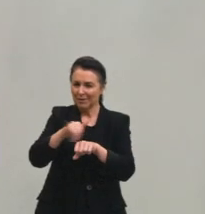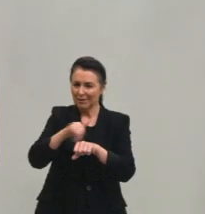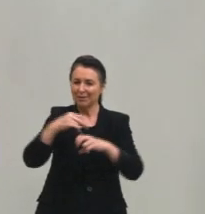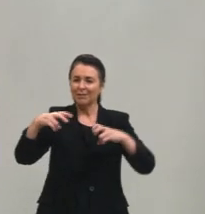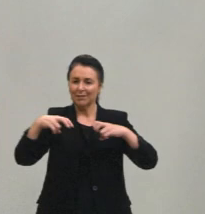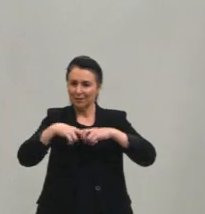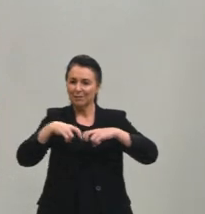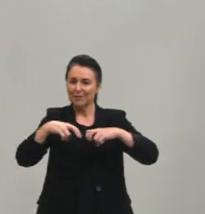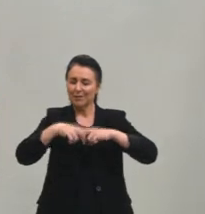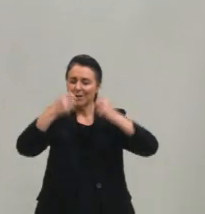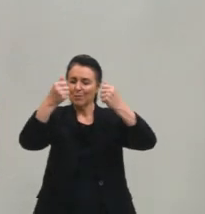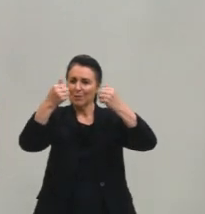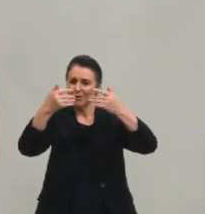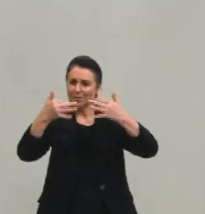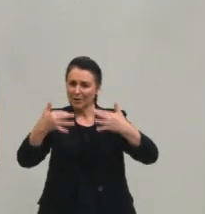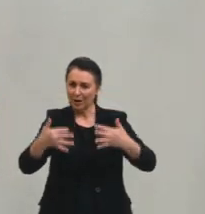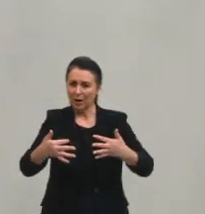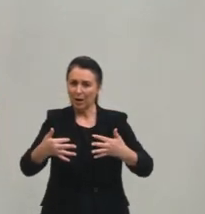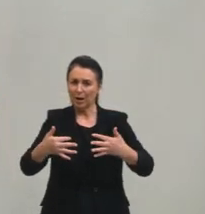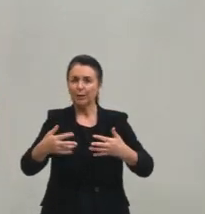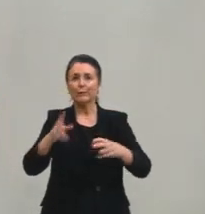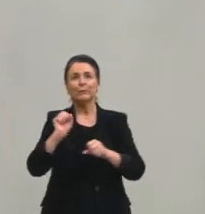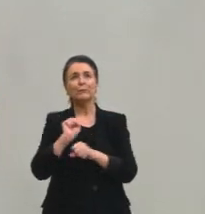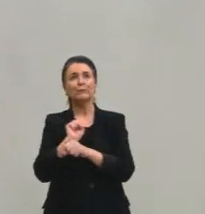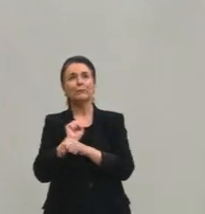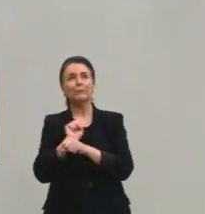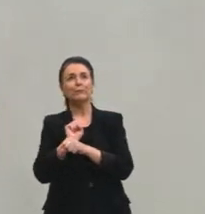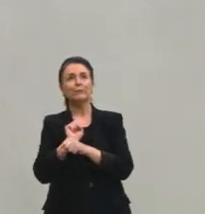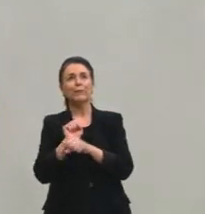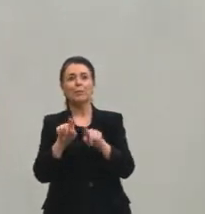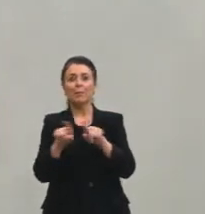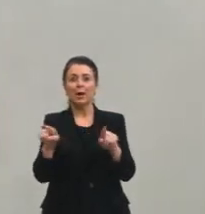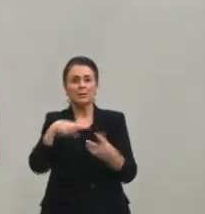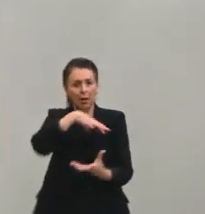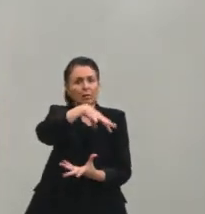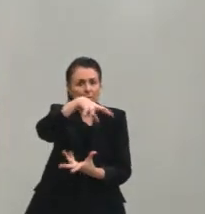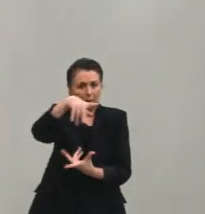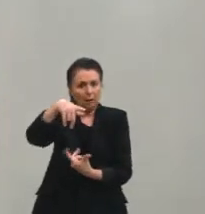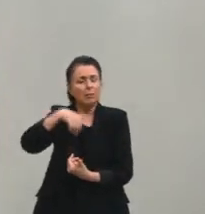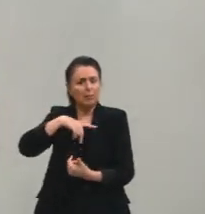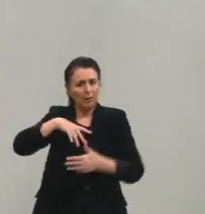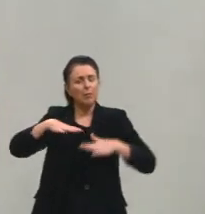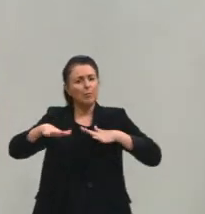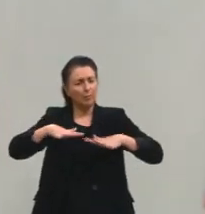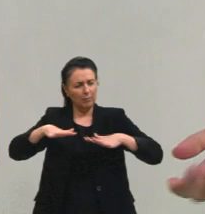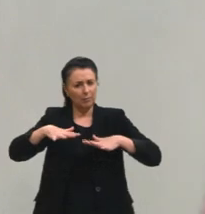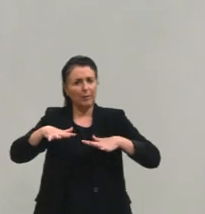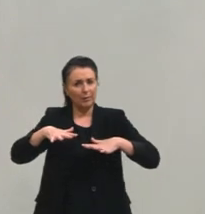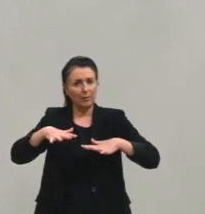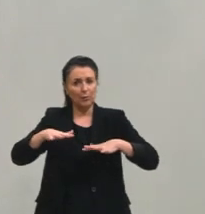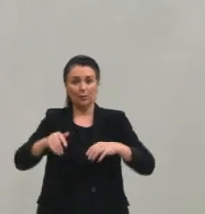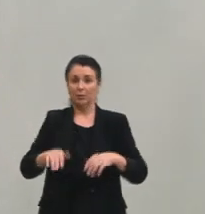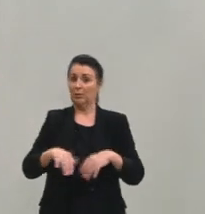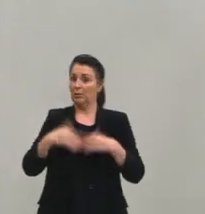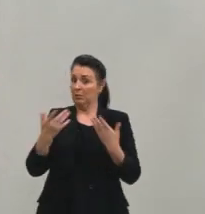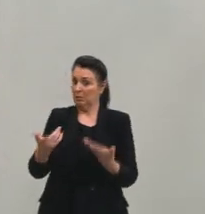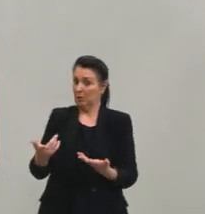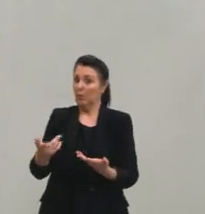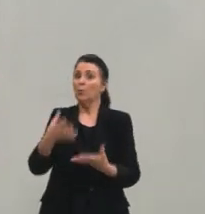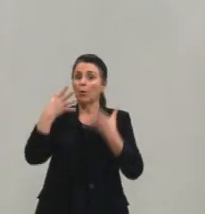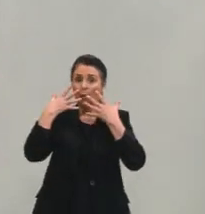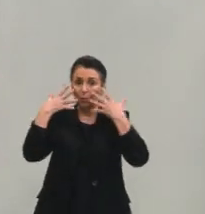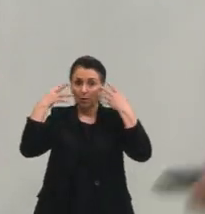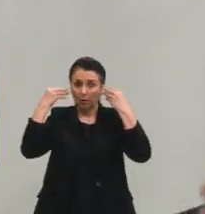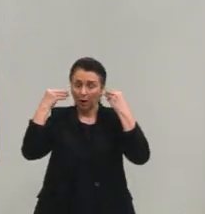física para justificar a preguiça dele, né, e ficou paradinho ali, dizendo que, apesar